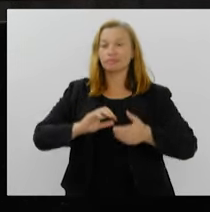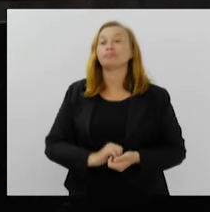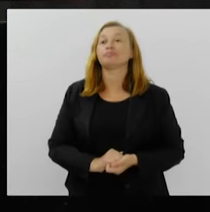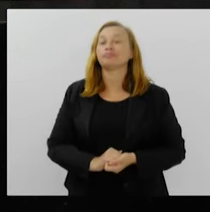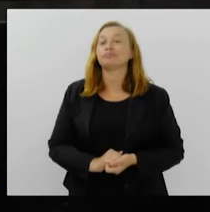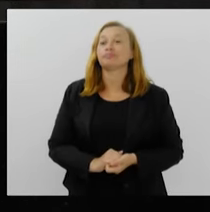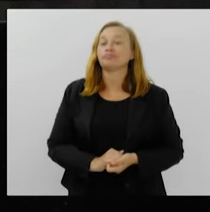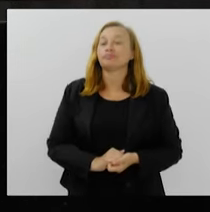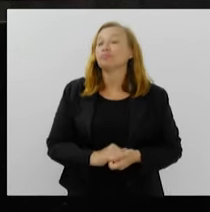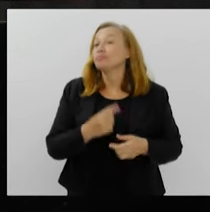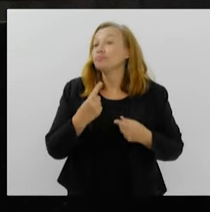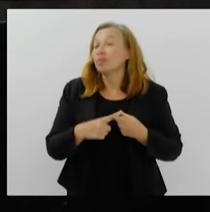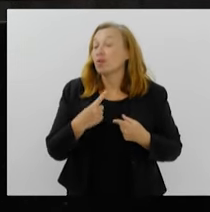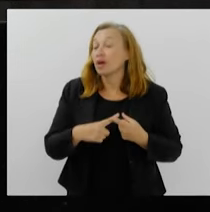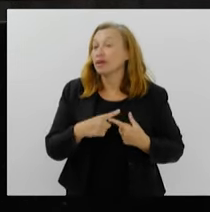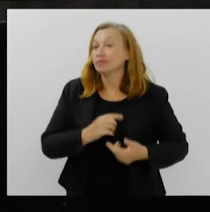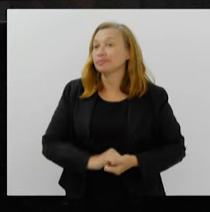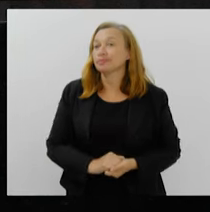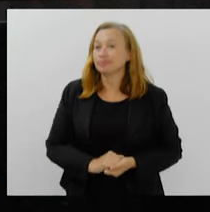porque ele